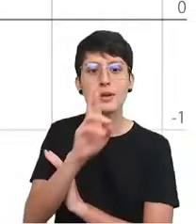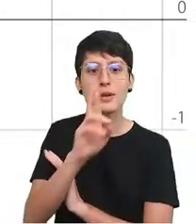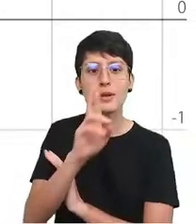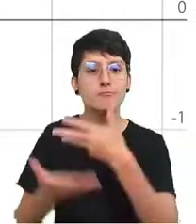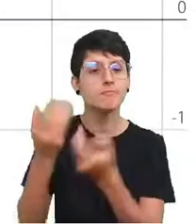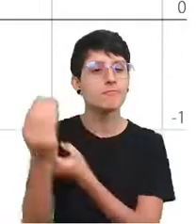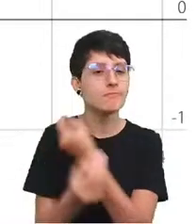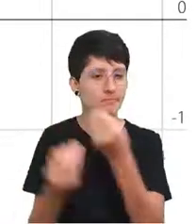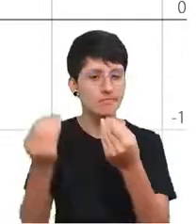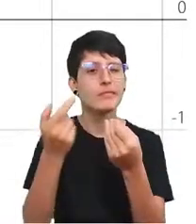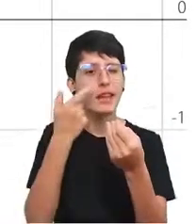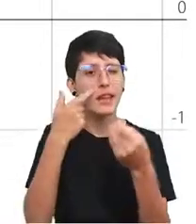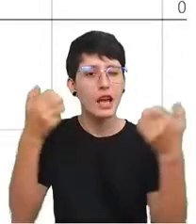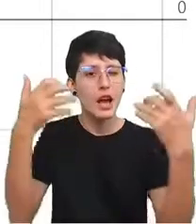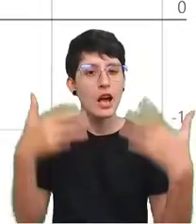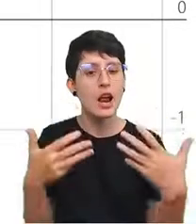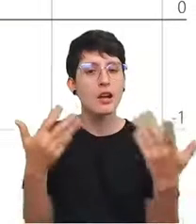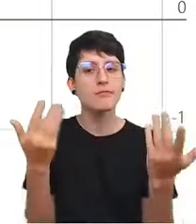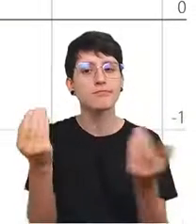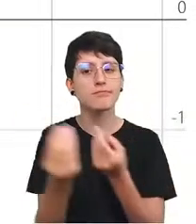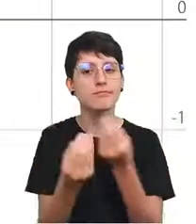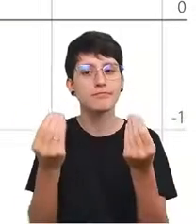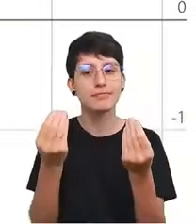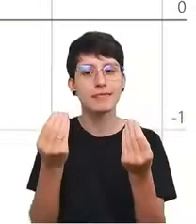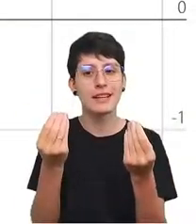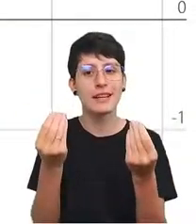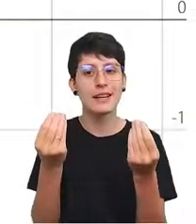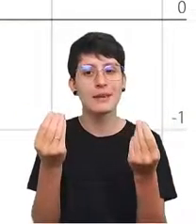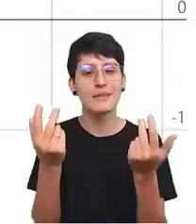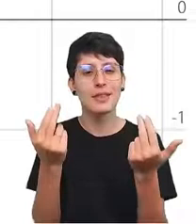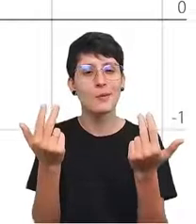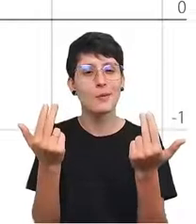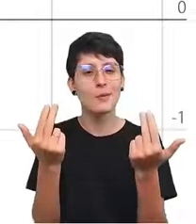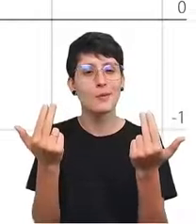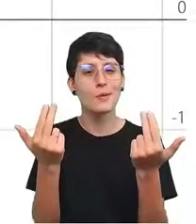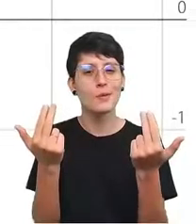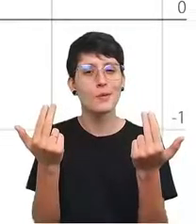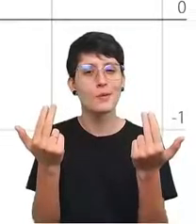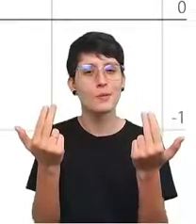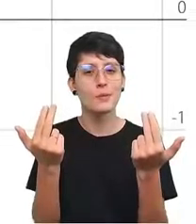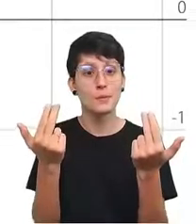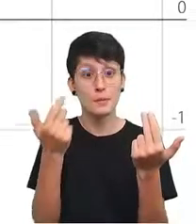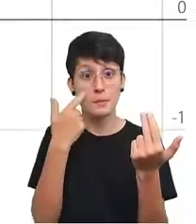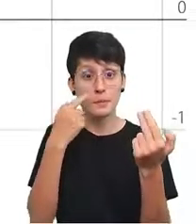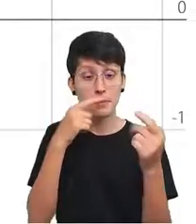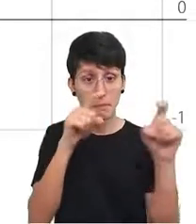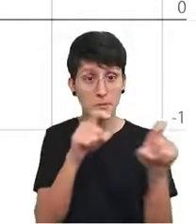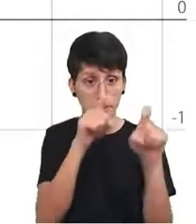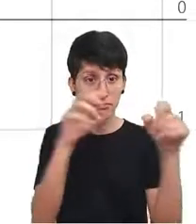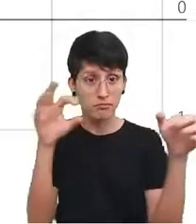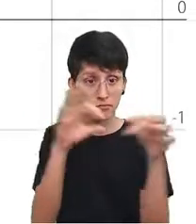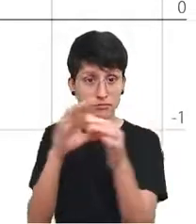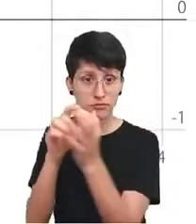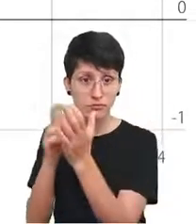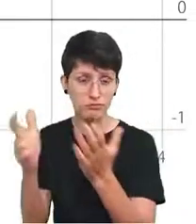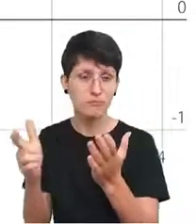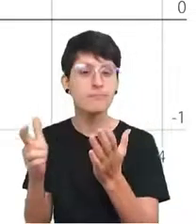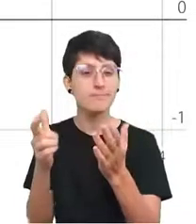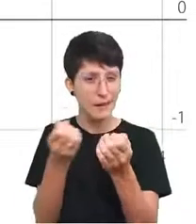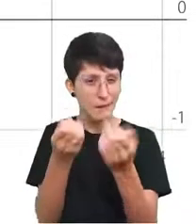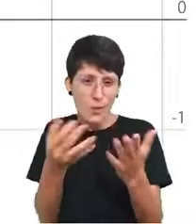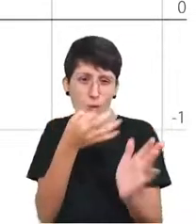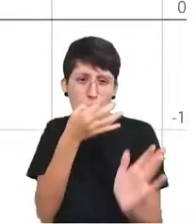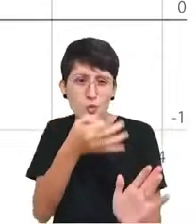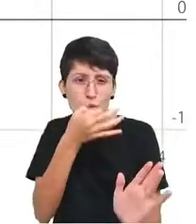Vamos entrar agora no jornalismo e machine learning em geral. O que eu vou fazer aqui é oferecer algumas sugestões